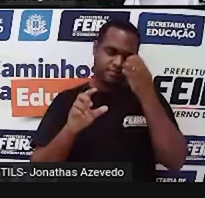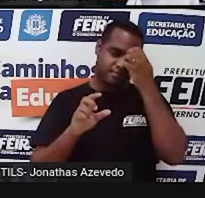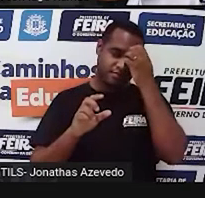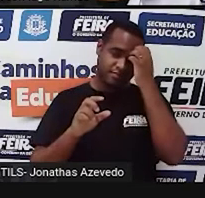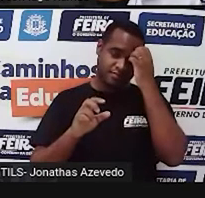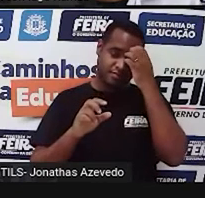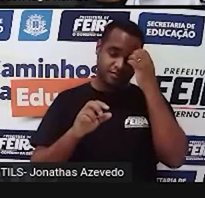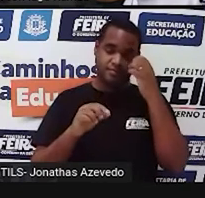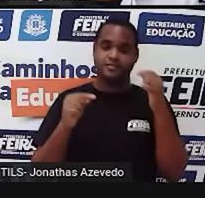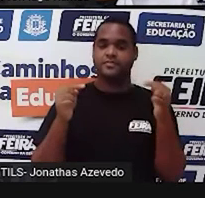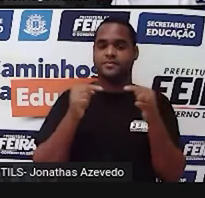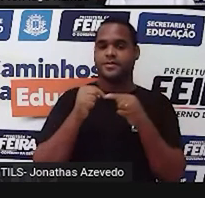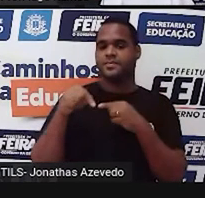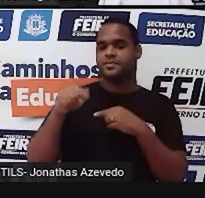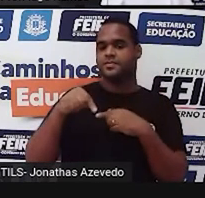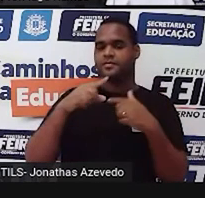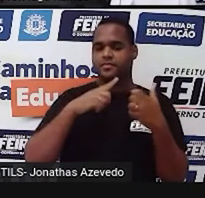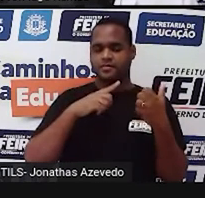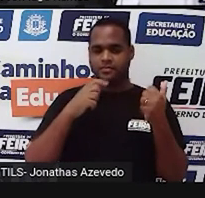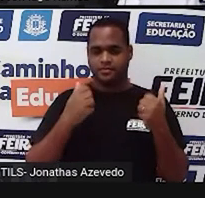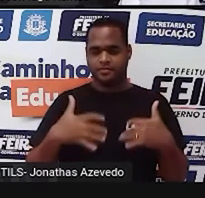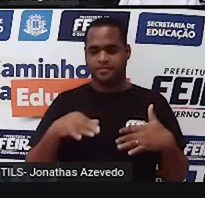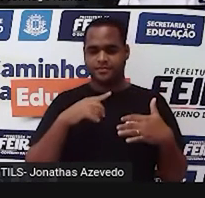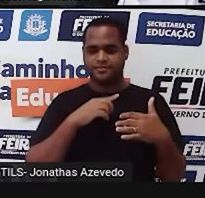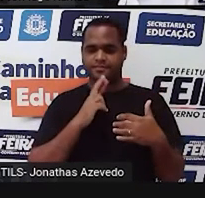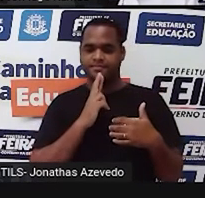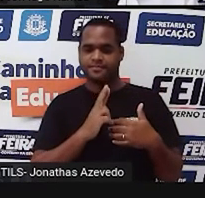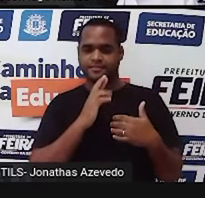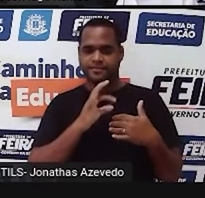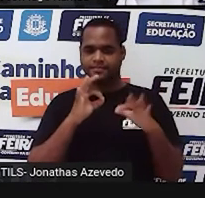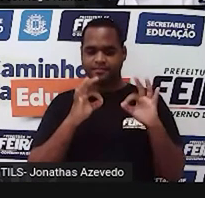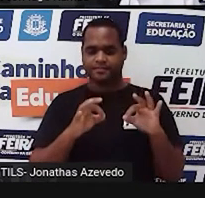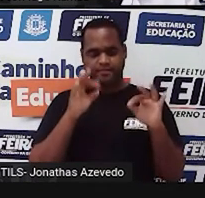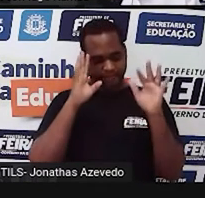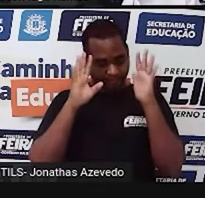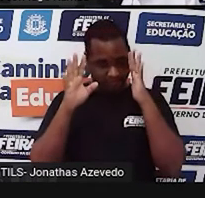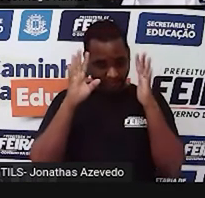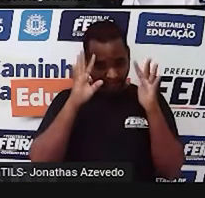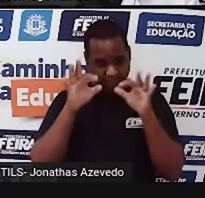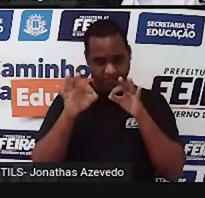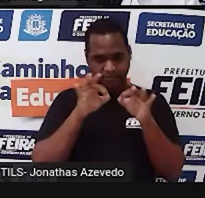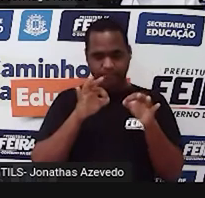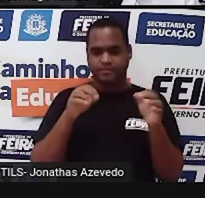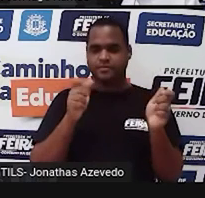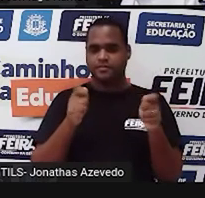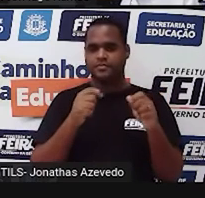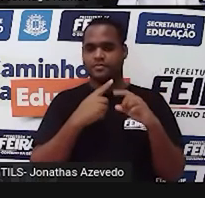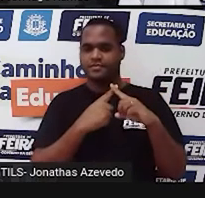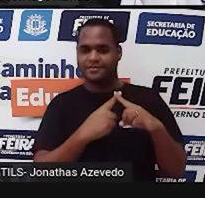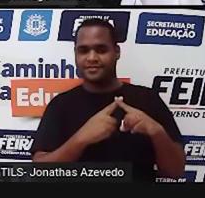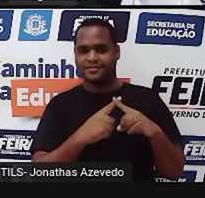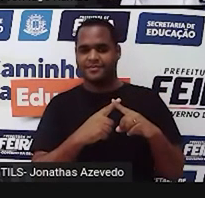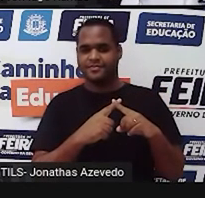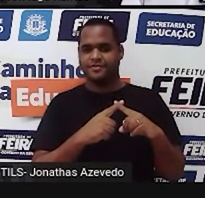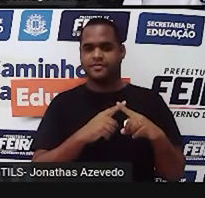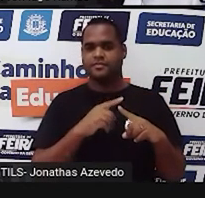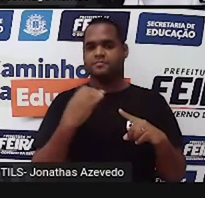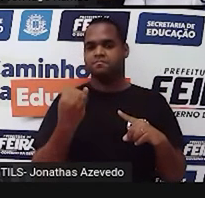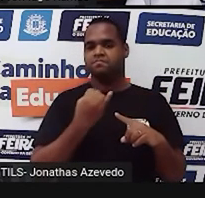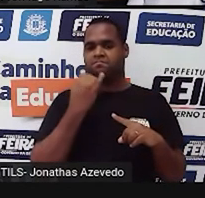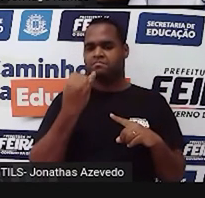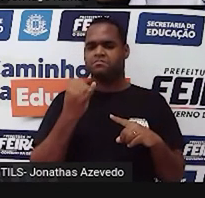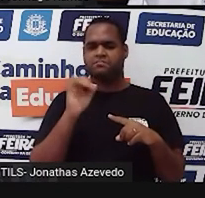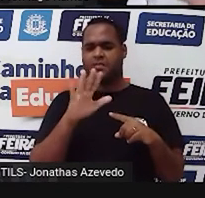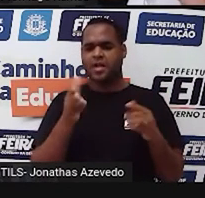a gente vai ficar como resultado do nosso raciocínio, essa multiplicação. Não importa para